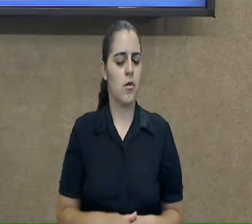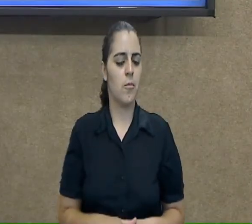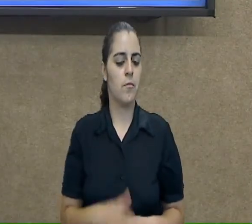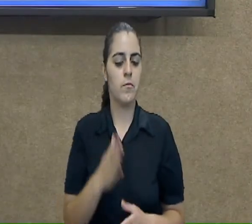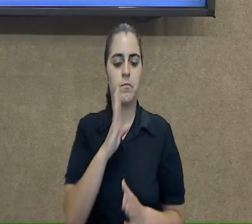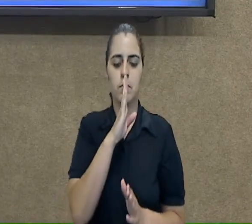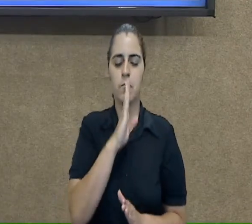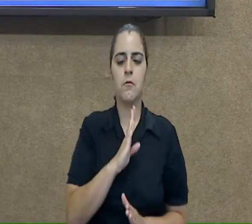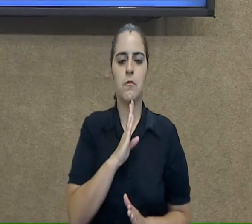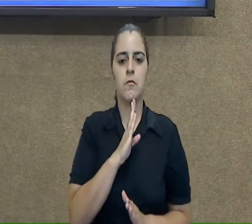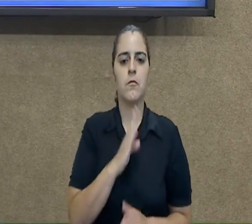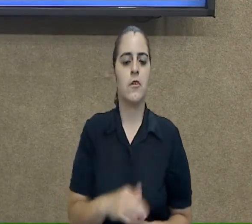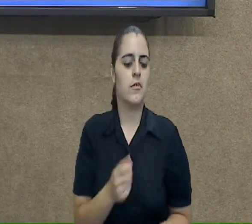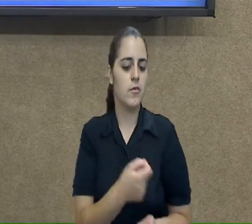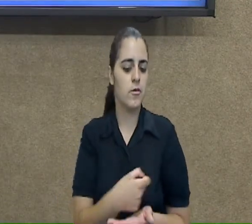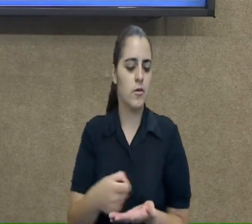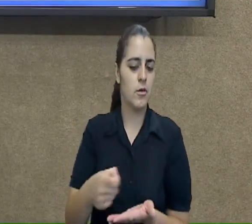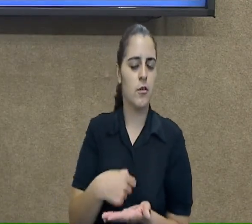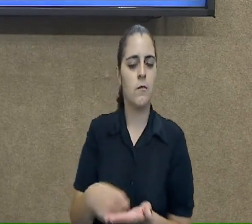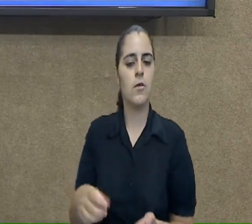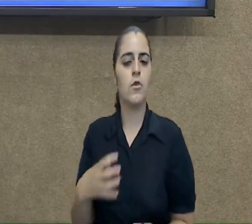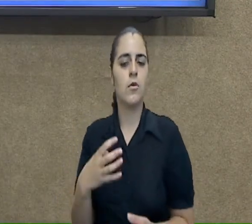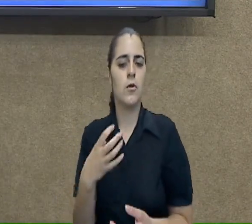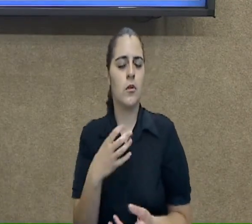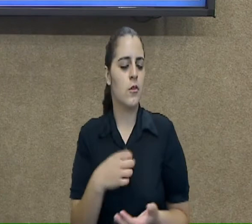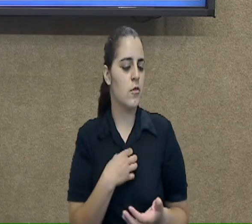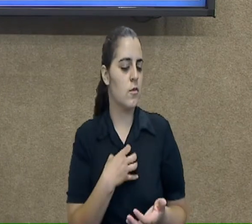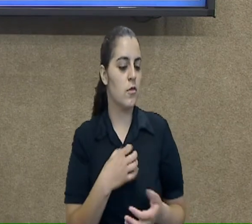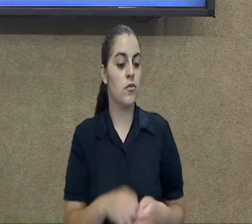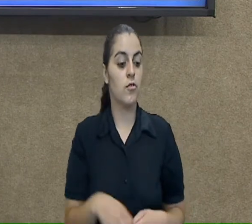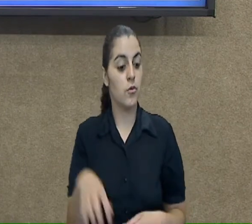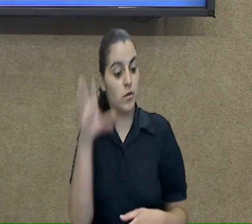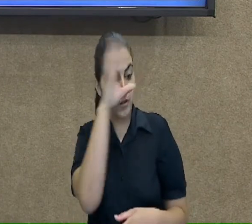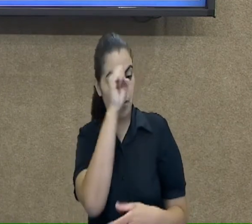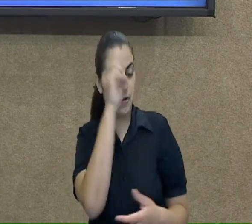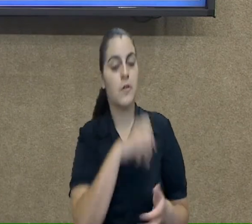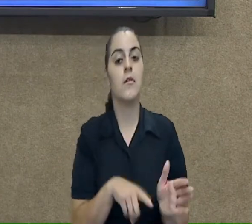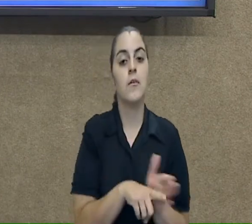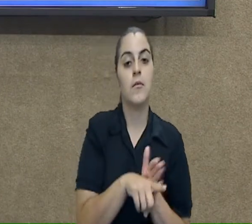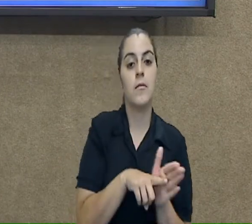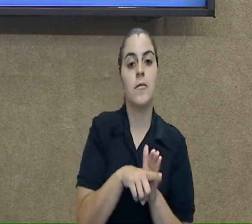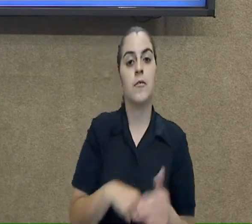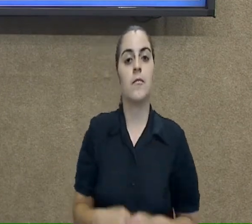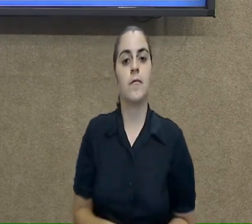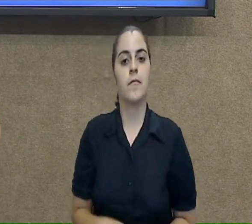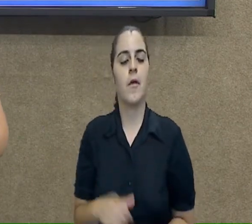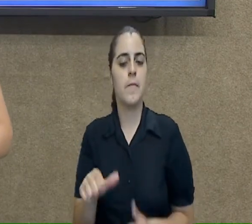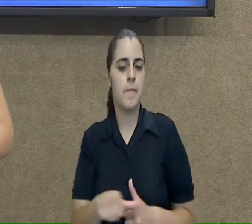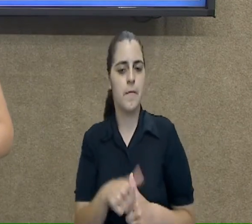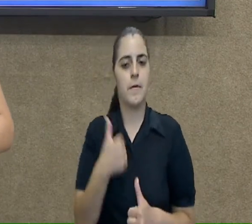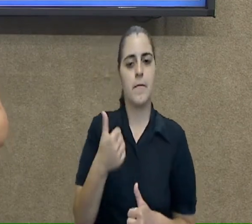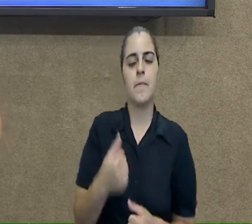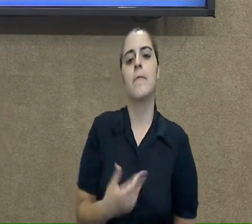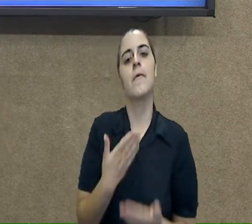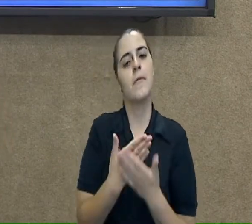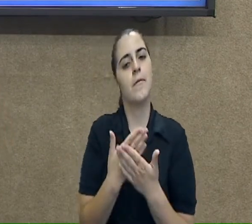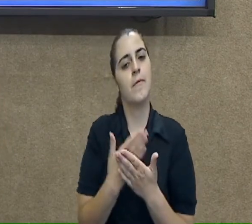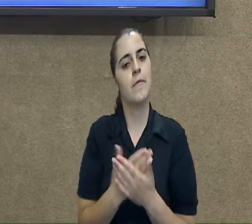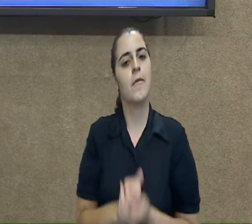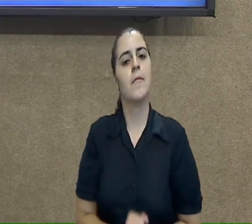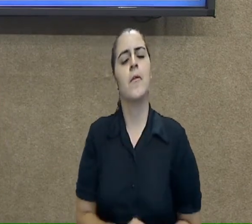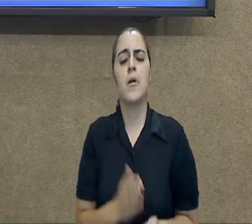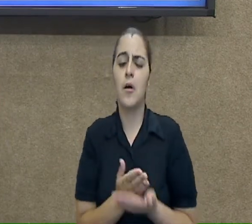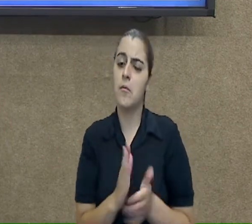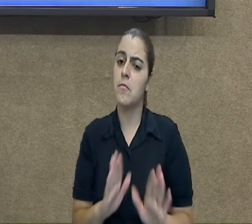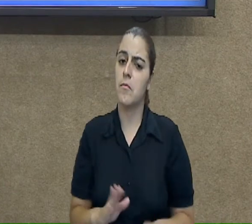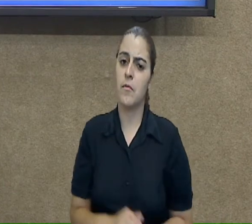e depois escrever a reportagem. Bom, a minha primeira aula, ela acabou por